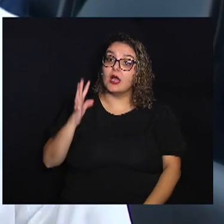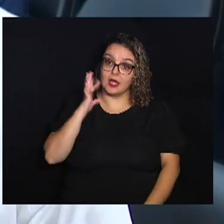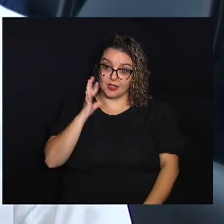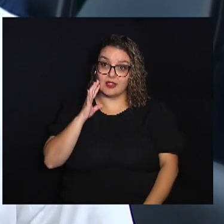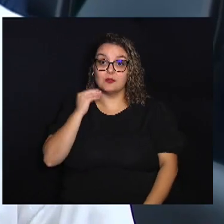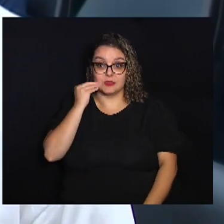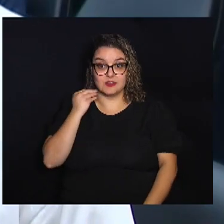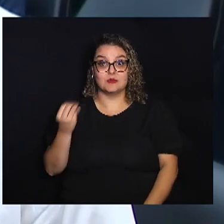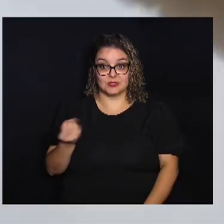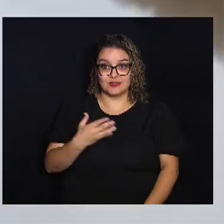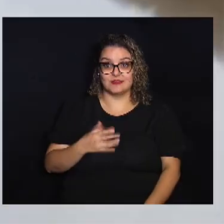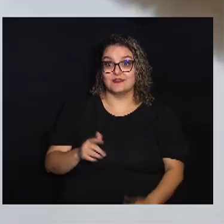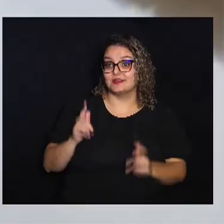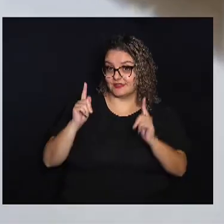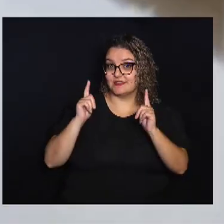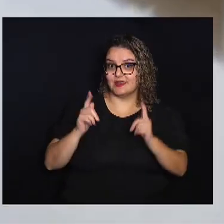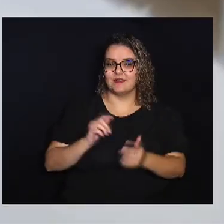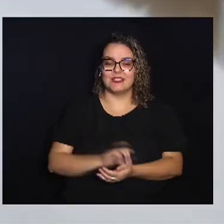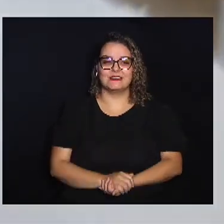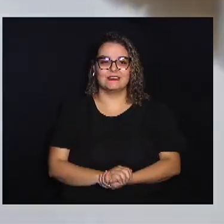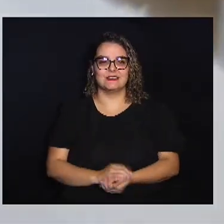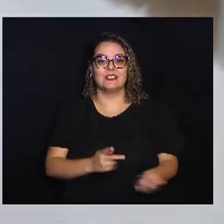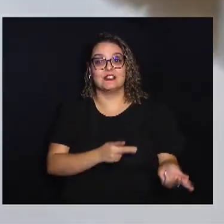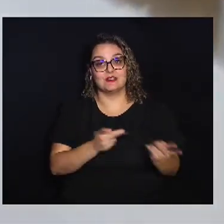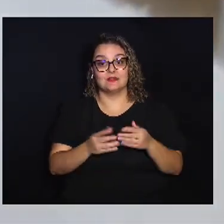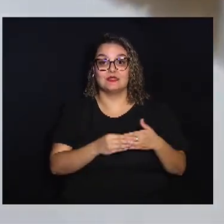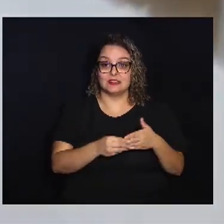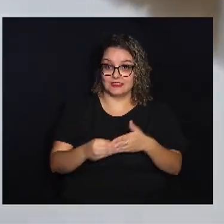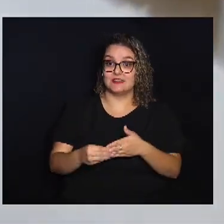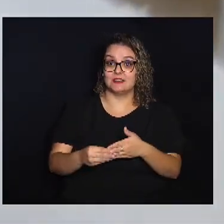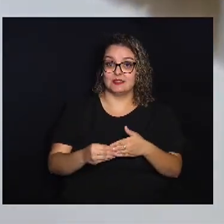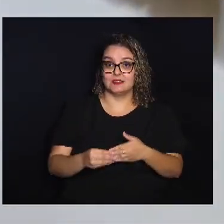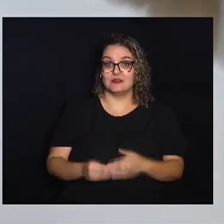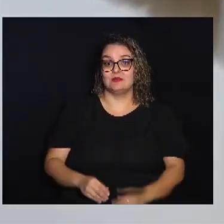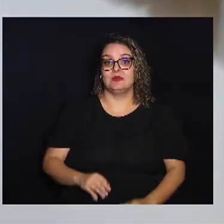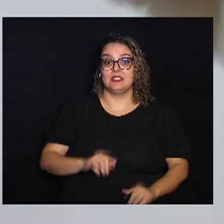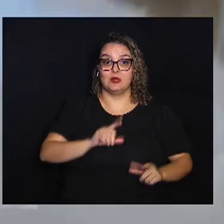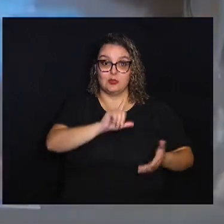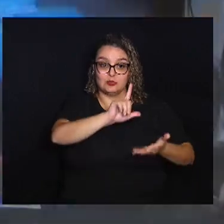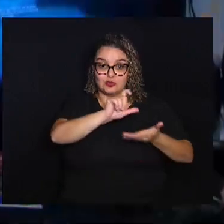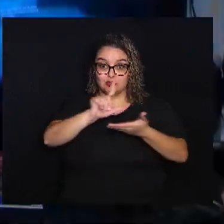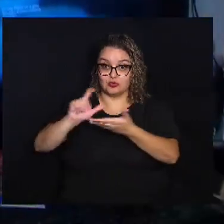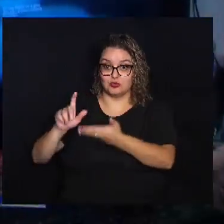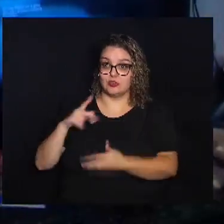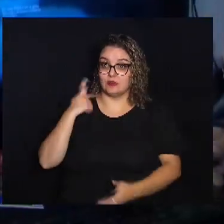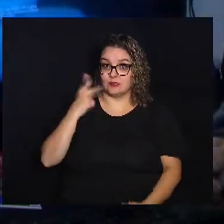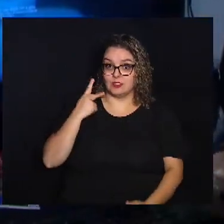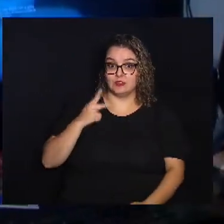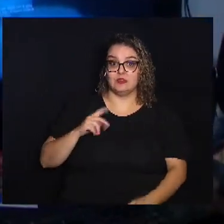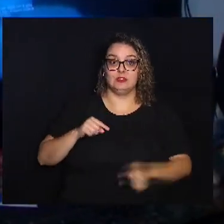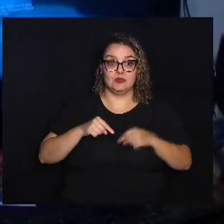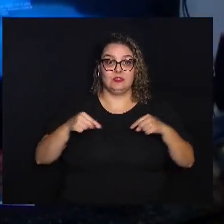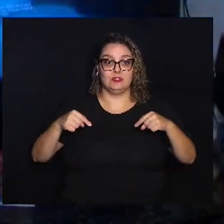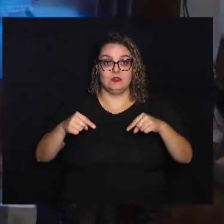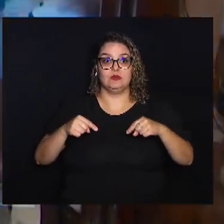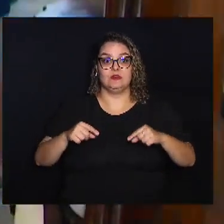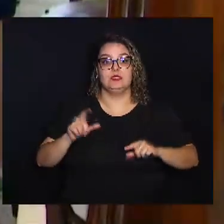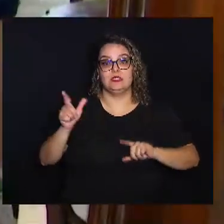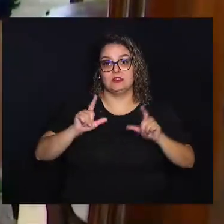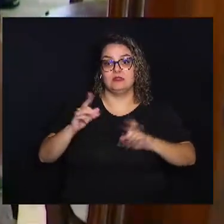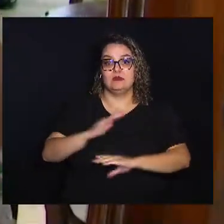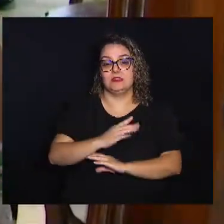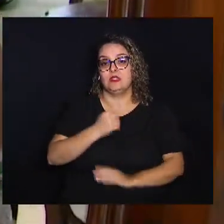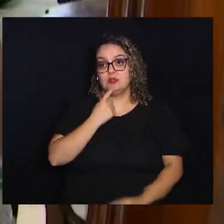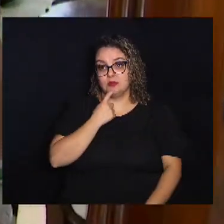nova Divertido A visita guiada Passou pela galeria Dos vereadores Estúdios da TV Câmara